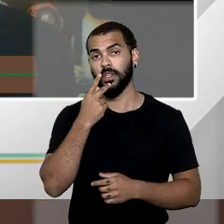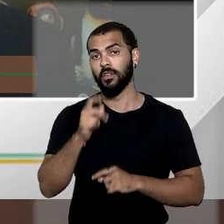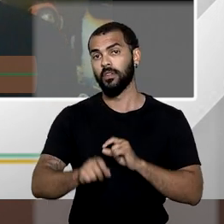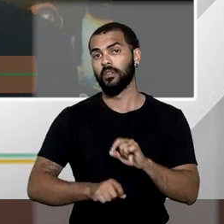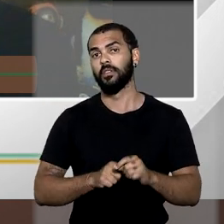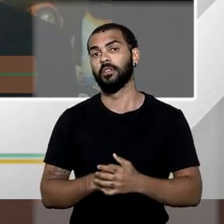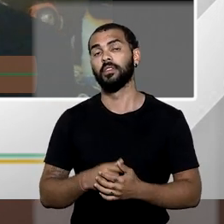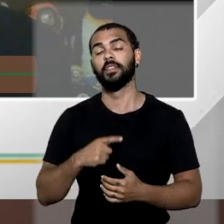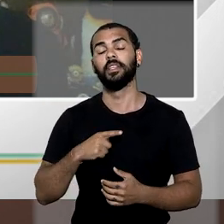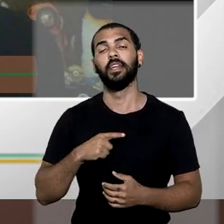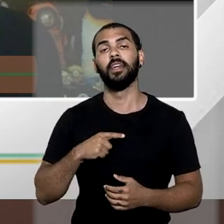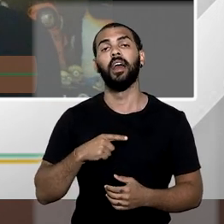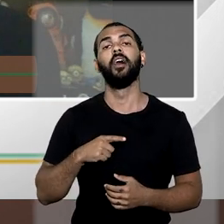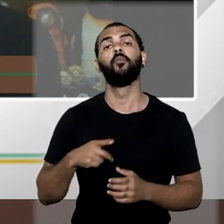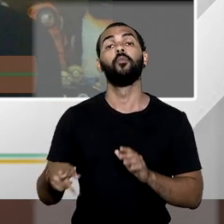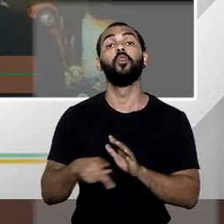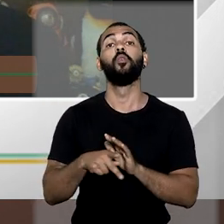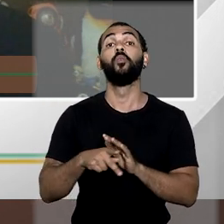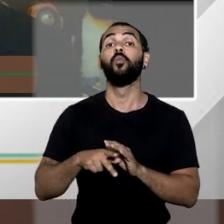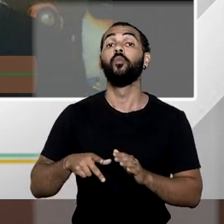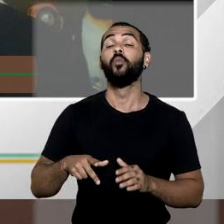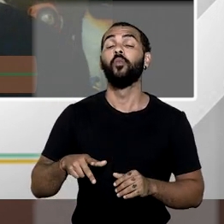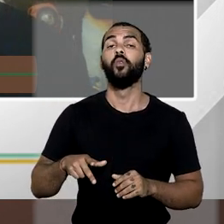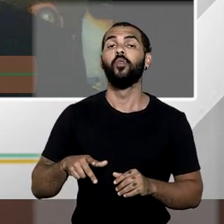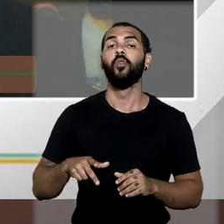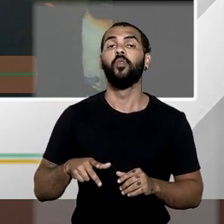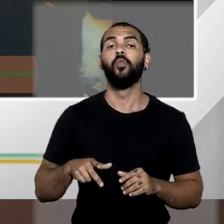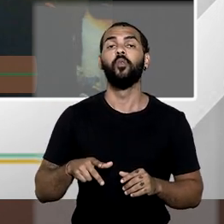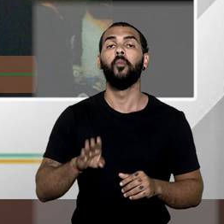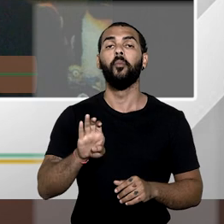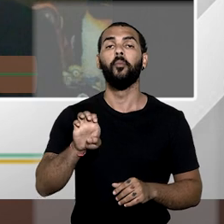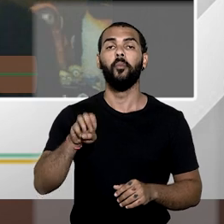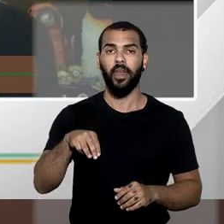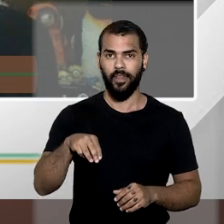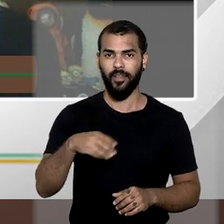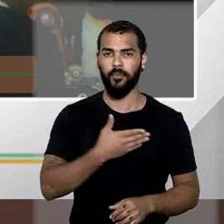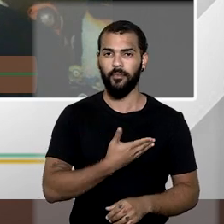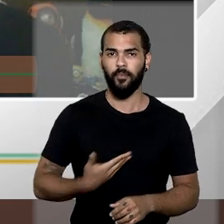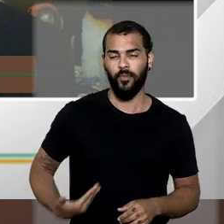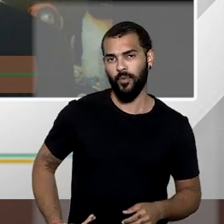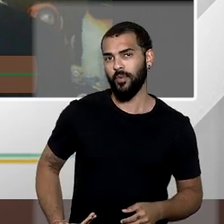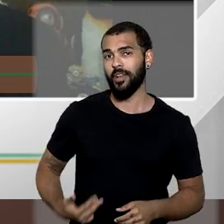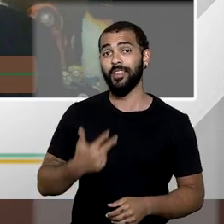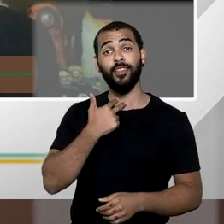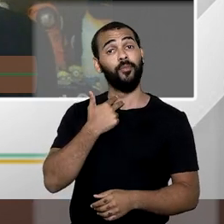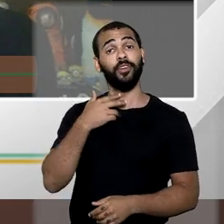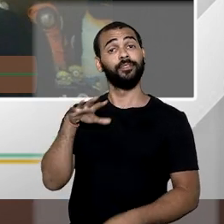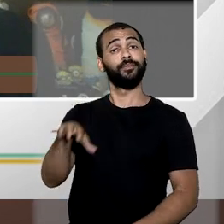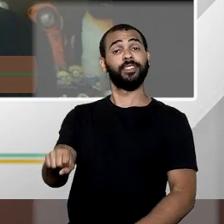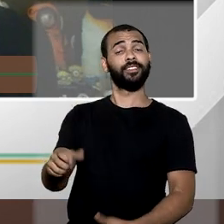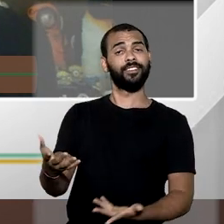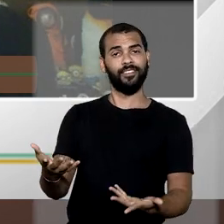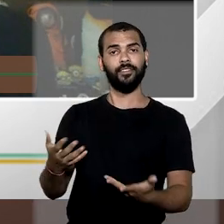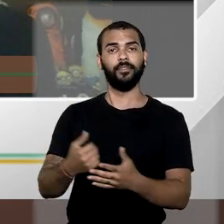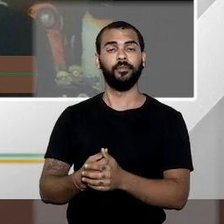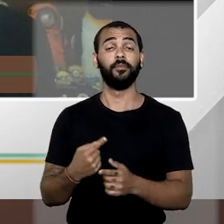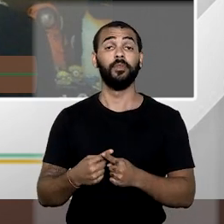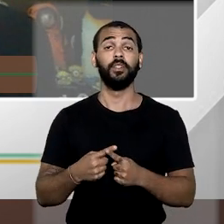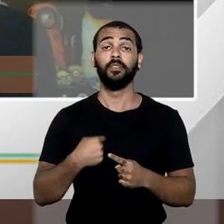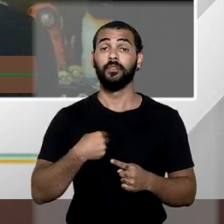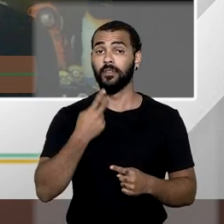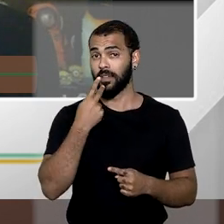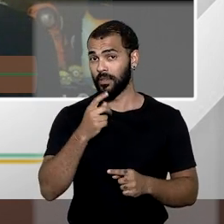públicos. Lembre-se que, quando iniciei a minha longa explicação inicial, eu falei no sacrifício da